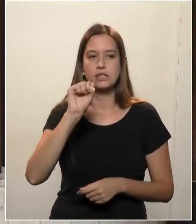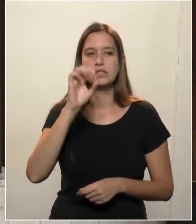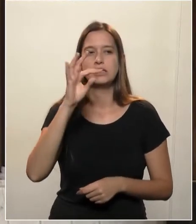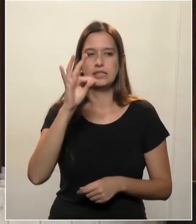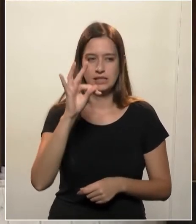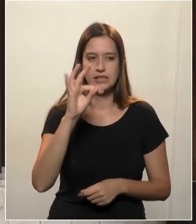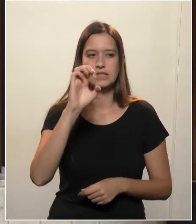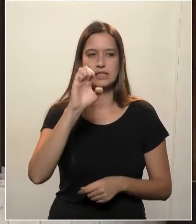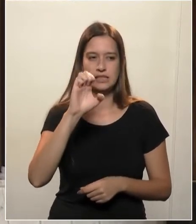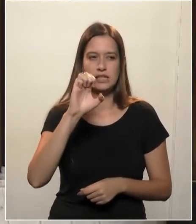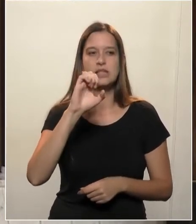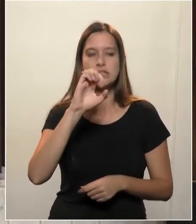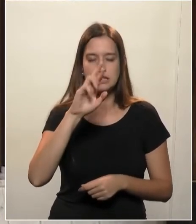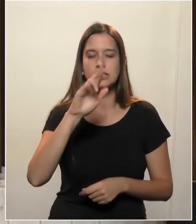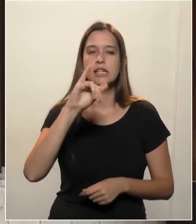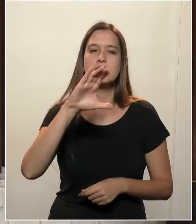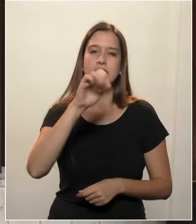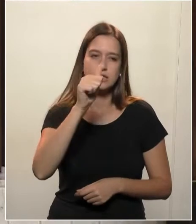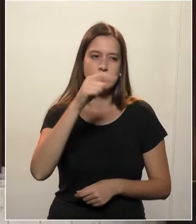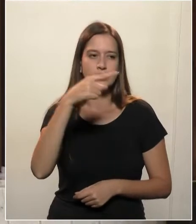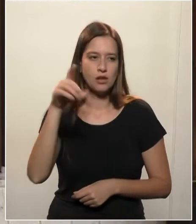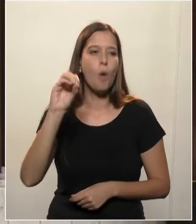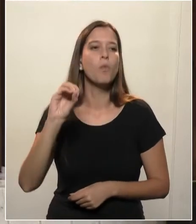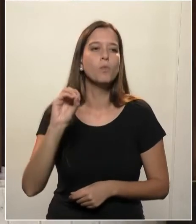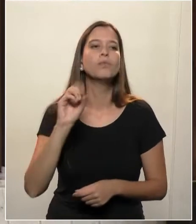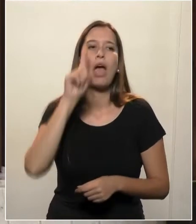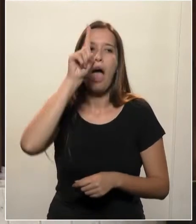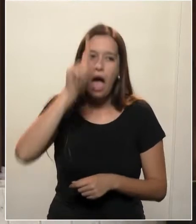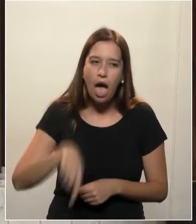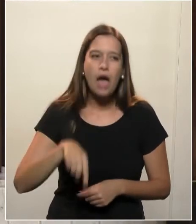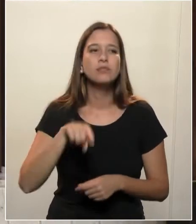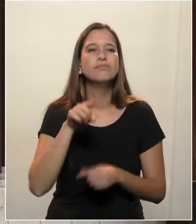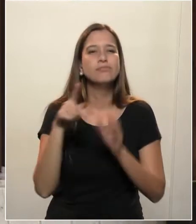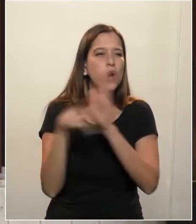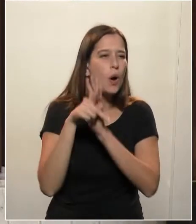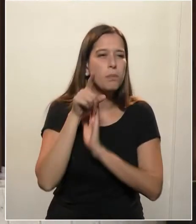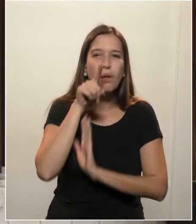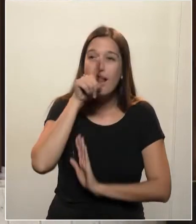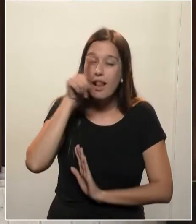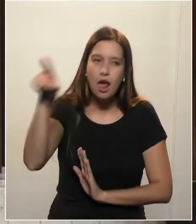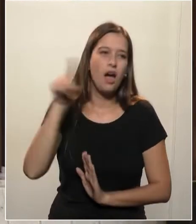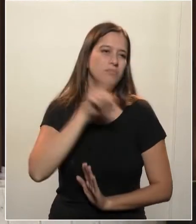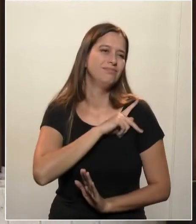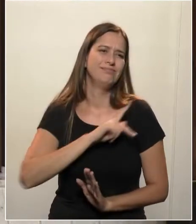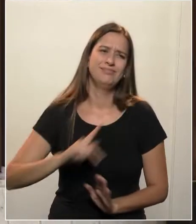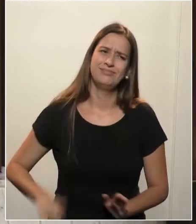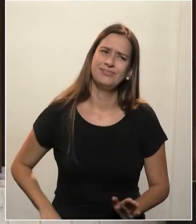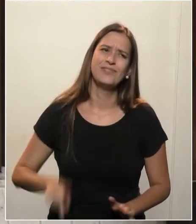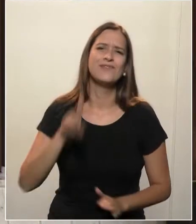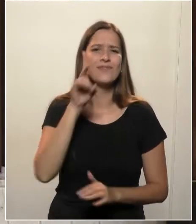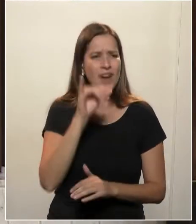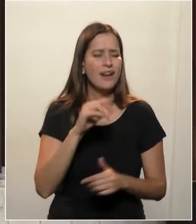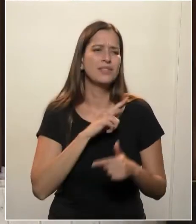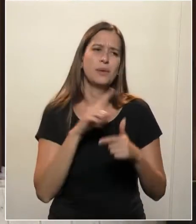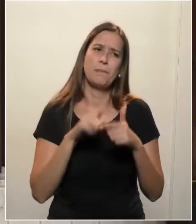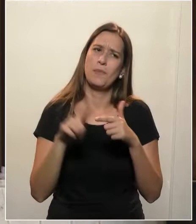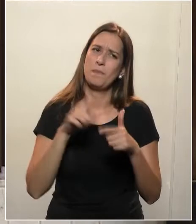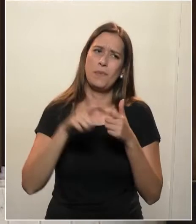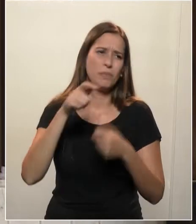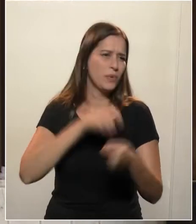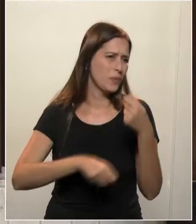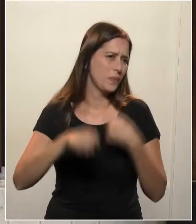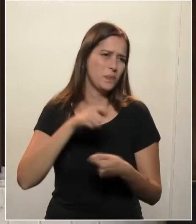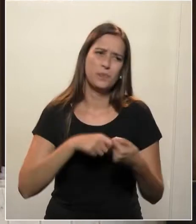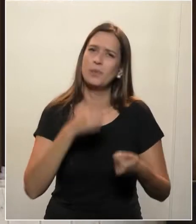federal, que isso vai causar recessão, e vai causar recessão mesmo no mundo. E não tem